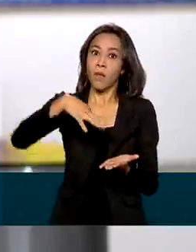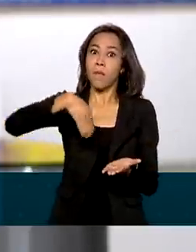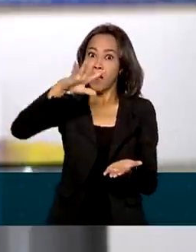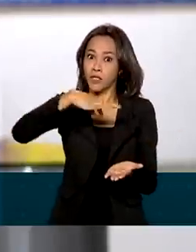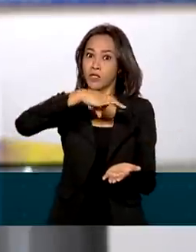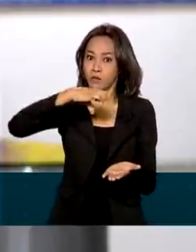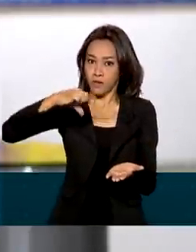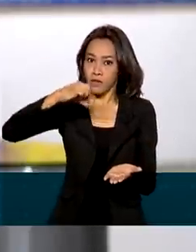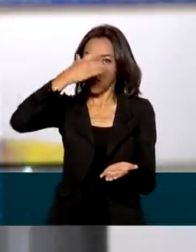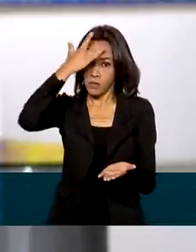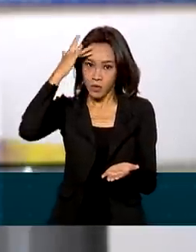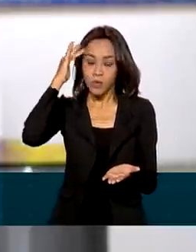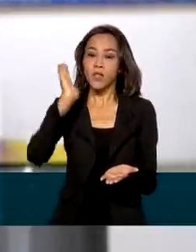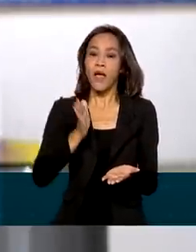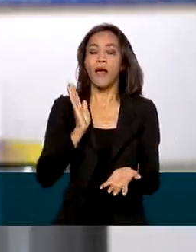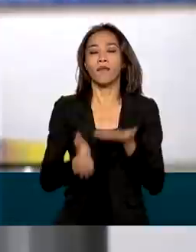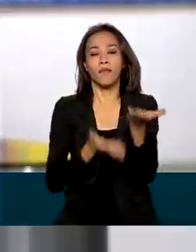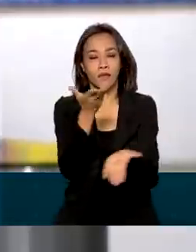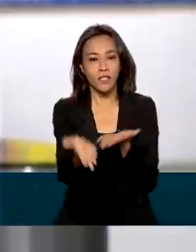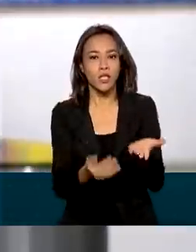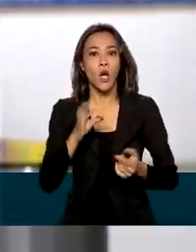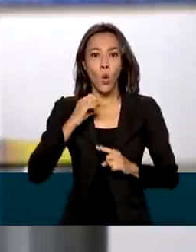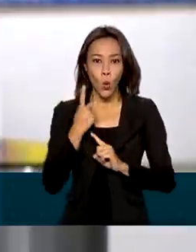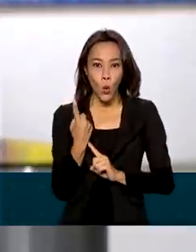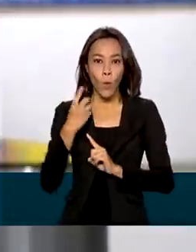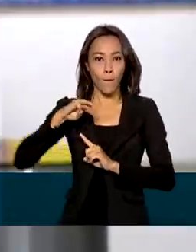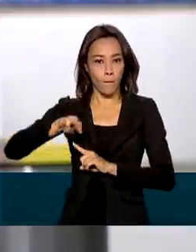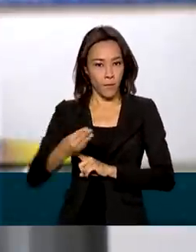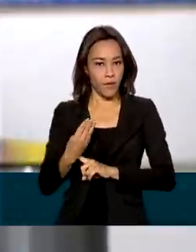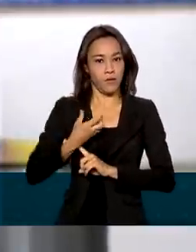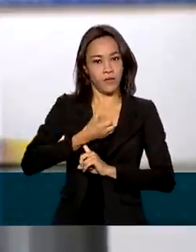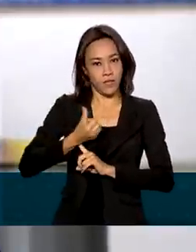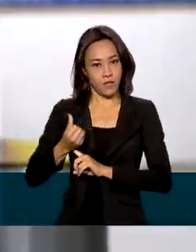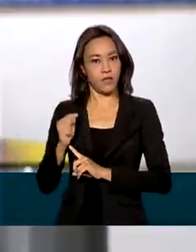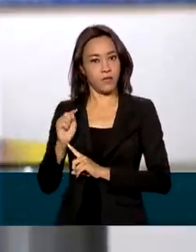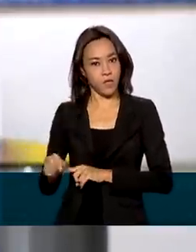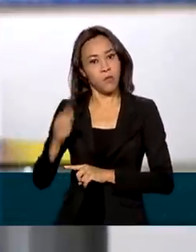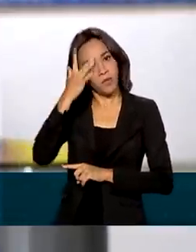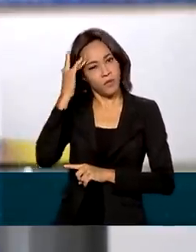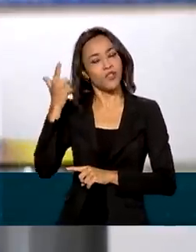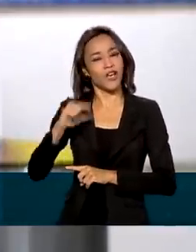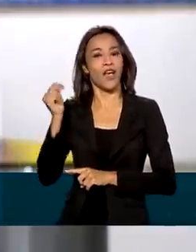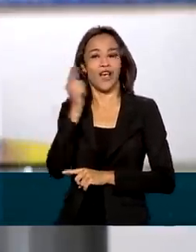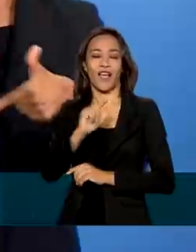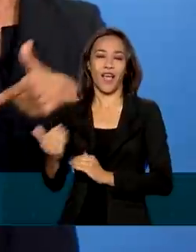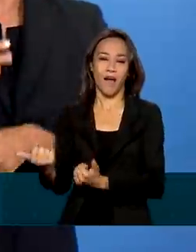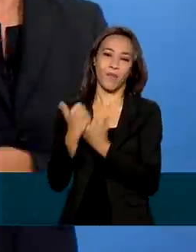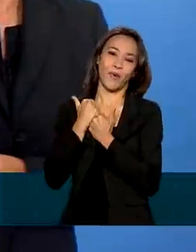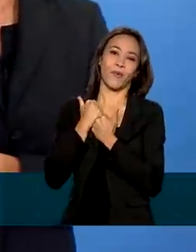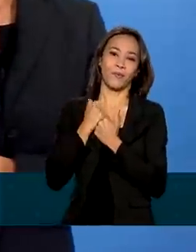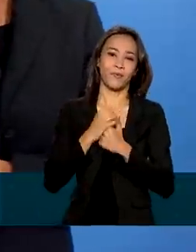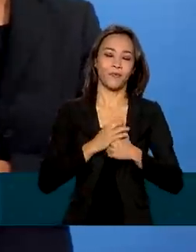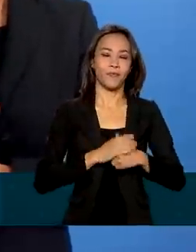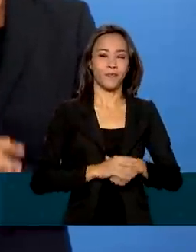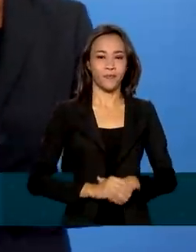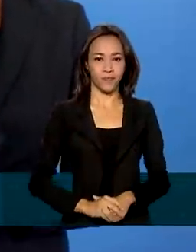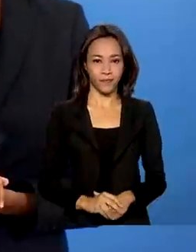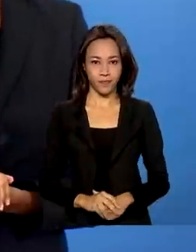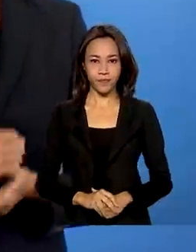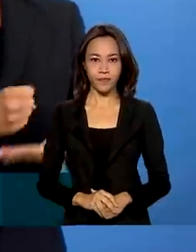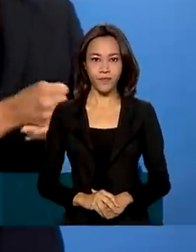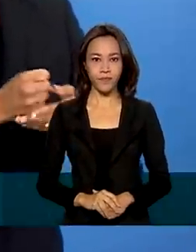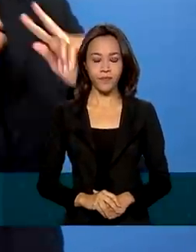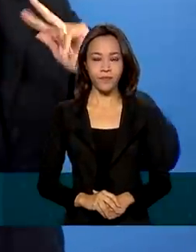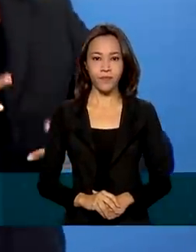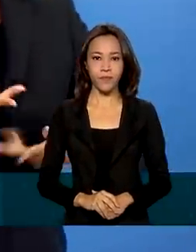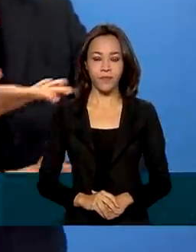Nesses dois anos do programa, 1 milhão e 600 mil pessoas foram beneficiadas. Com ações de ajuda humanitária,